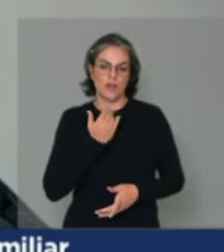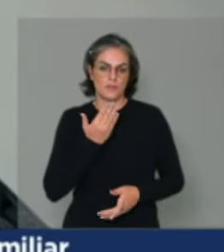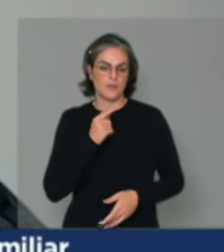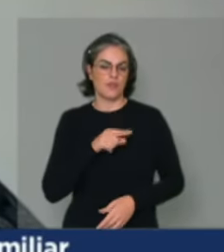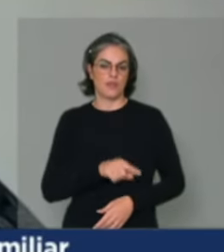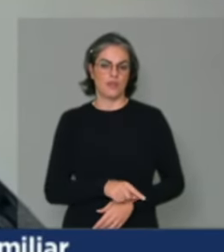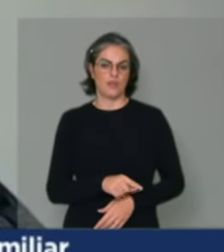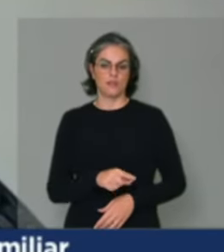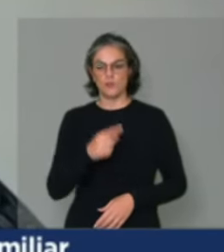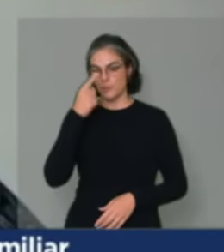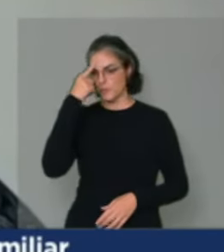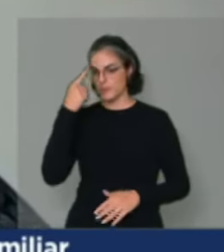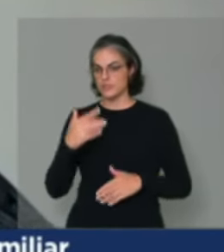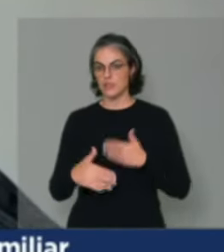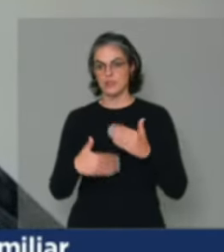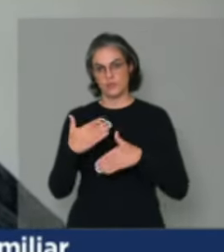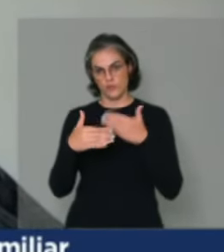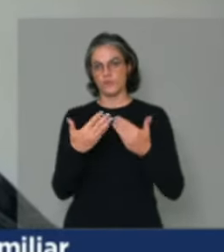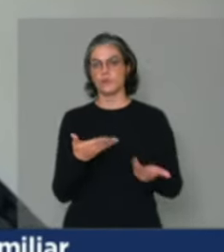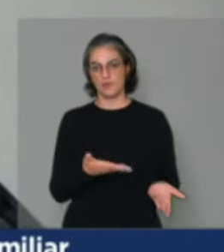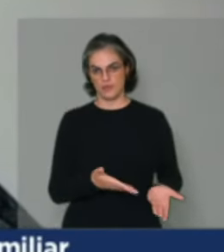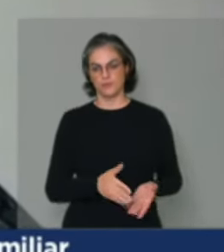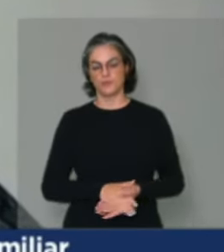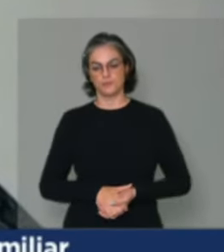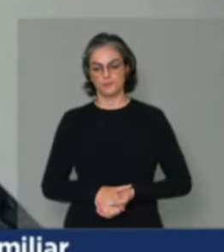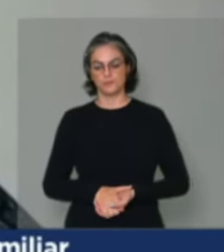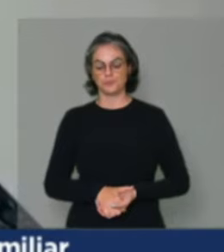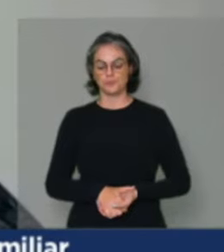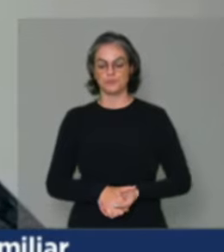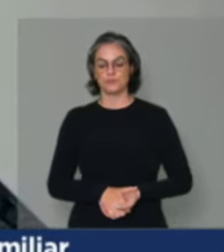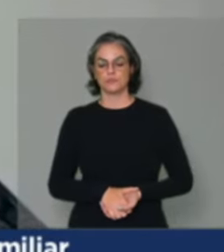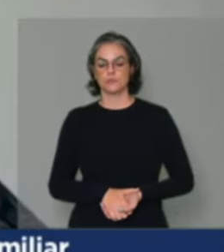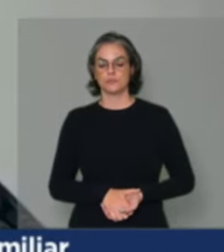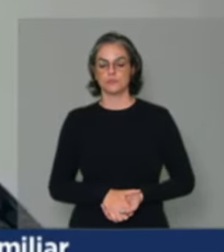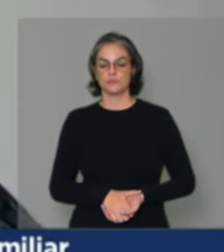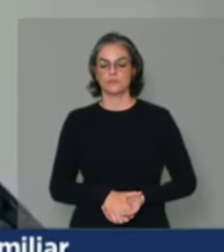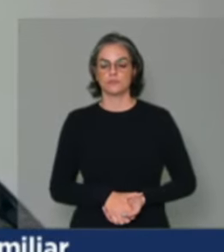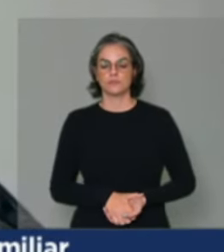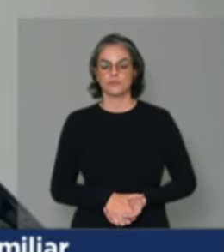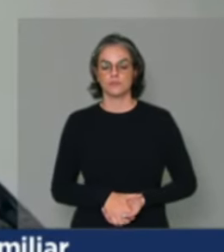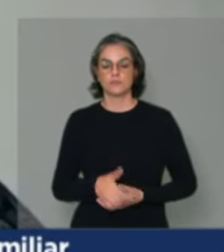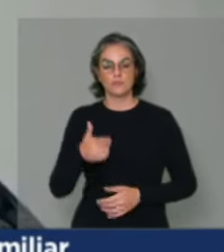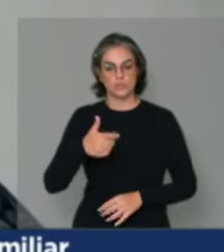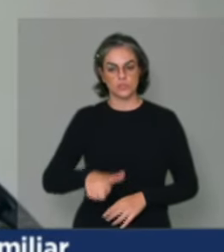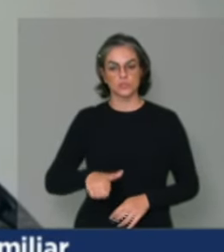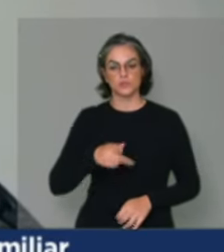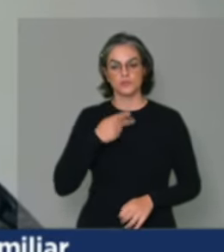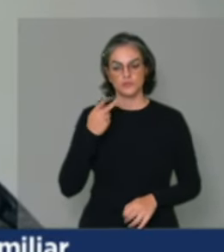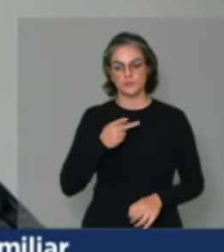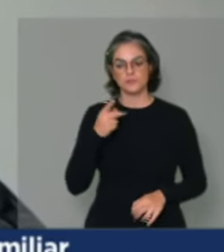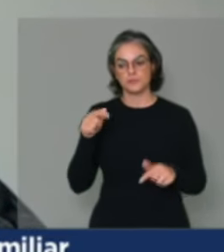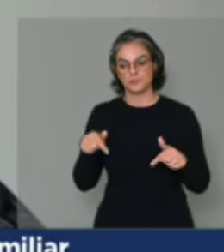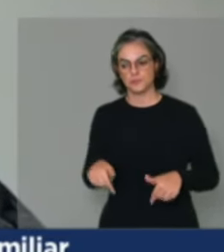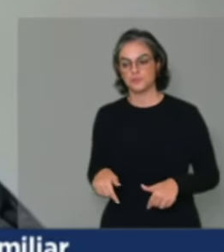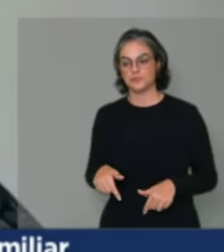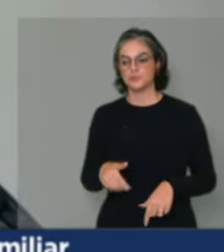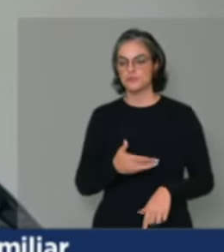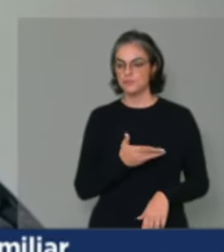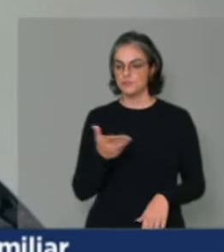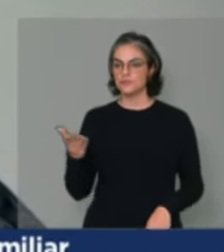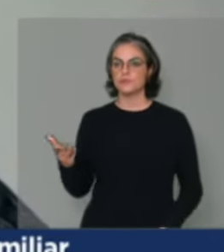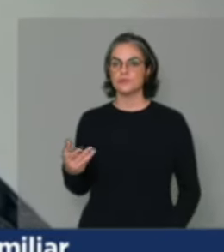esse desenvolvimento rural. E aí, a gente reafirma aqui, presidente, e os demais parlamentares e os companheiros,